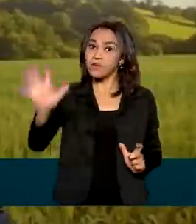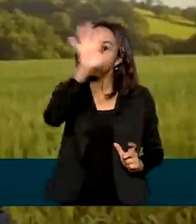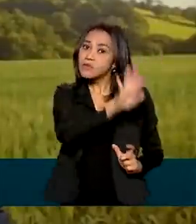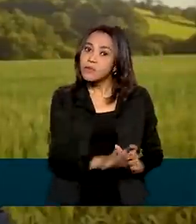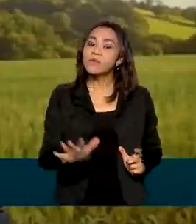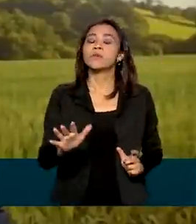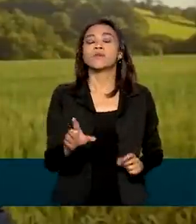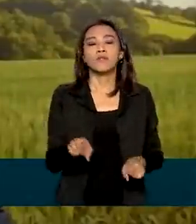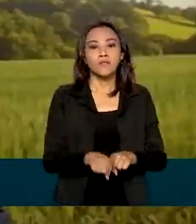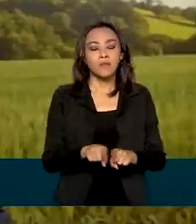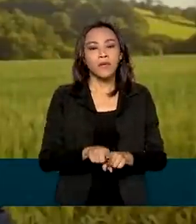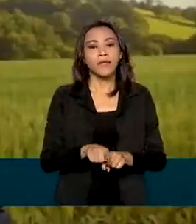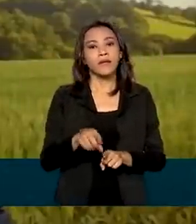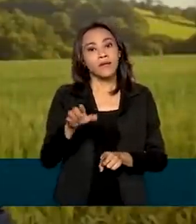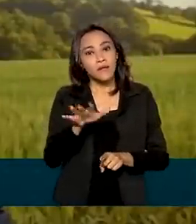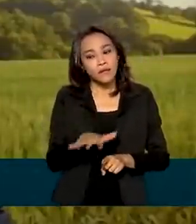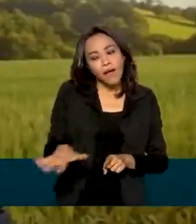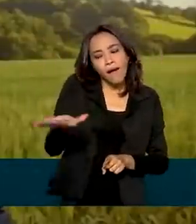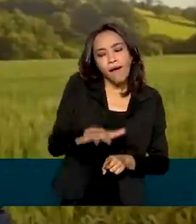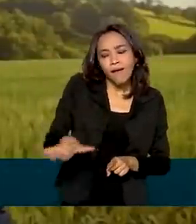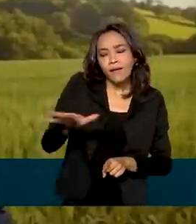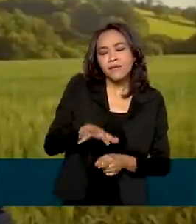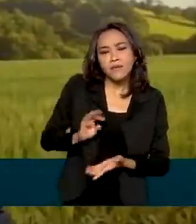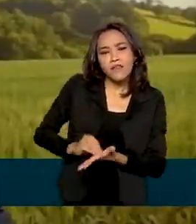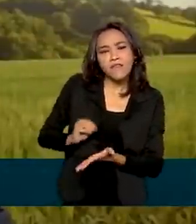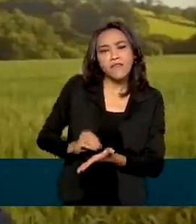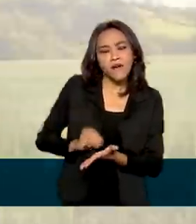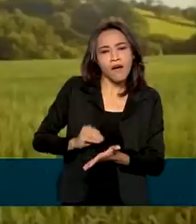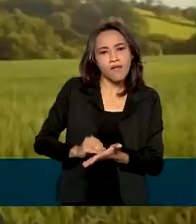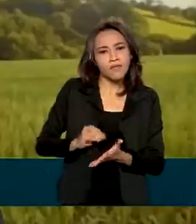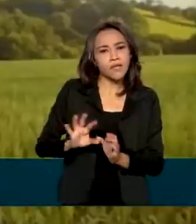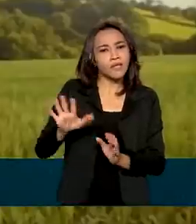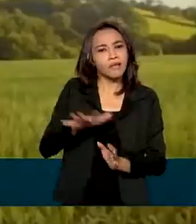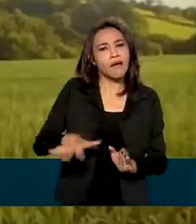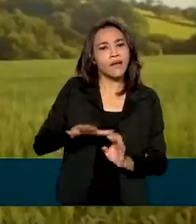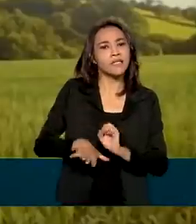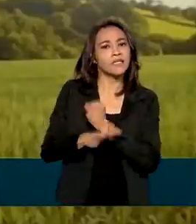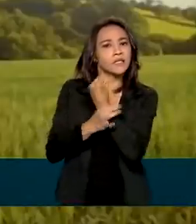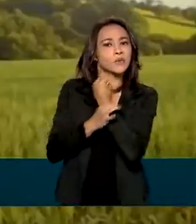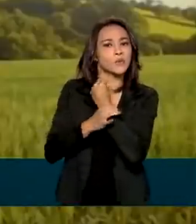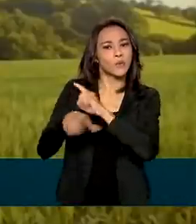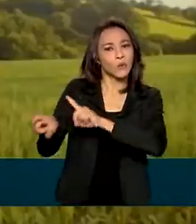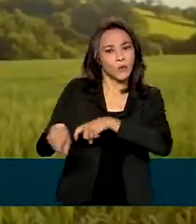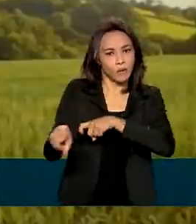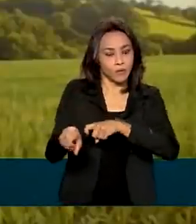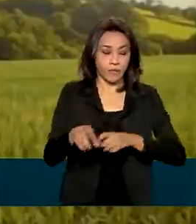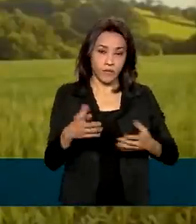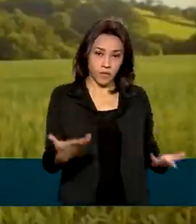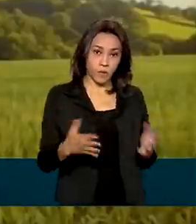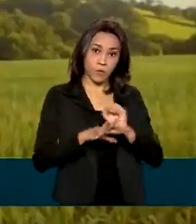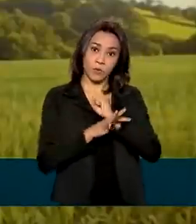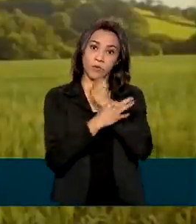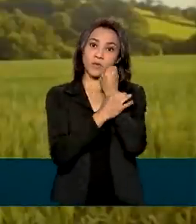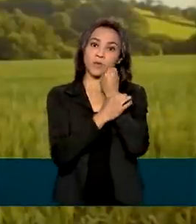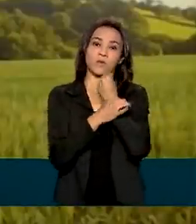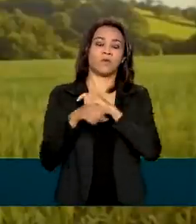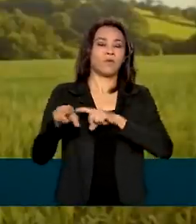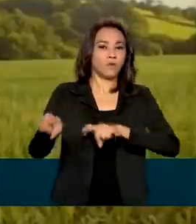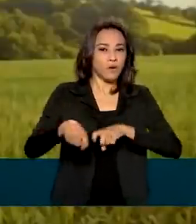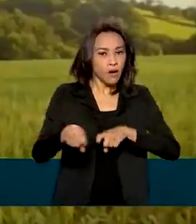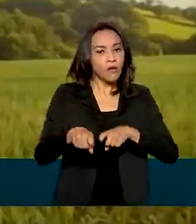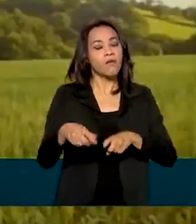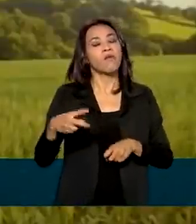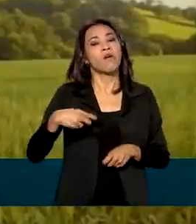atividades que ainda estão carentes de produtos do seguro rural. Então, o seguro rural paramétrico vai